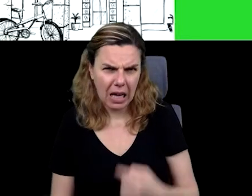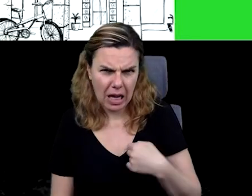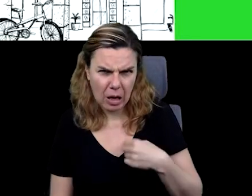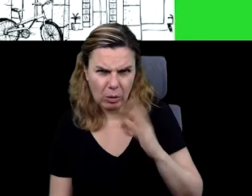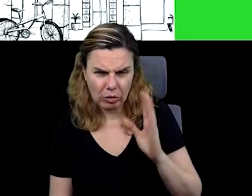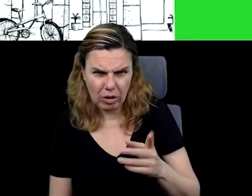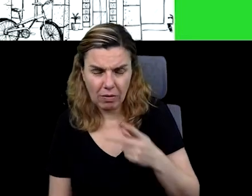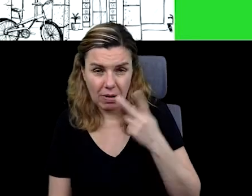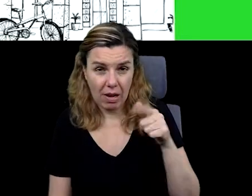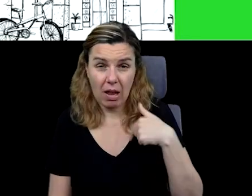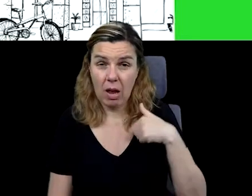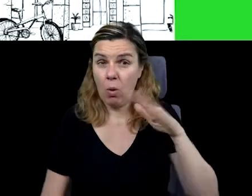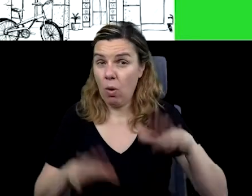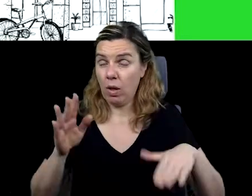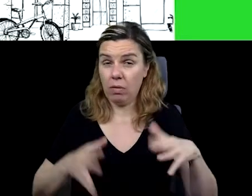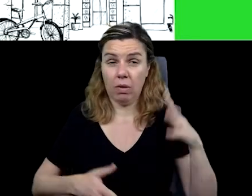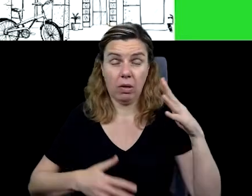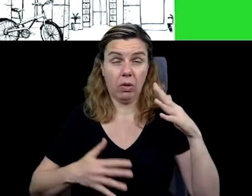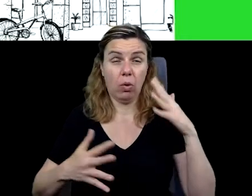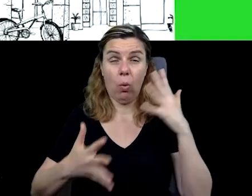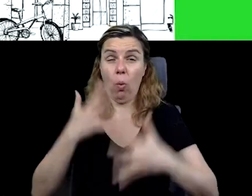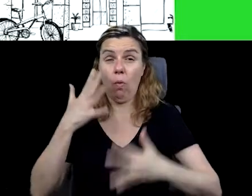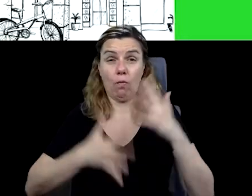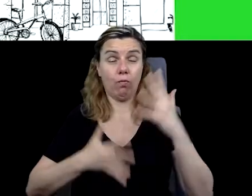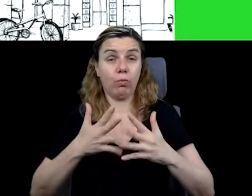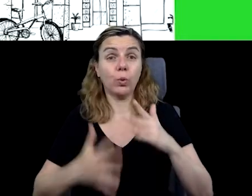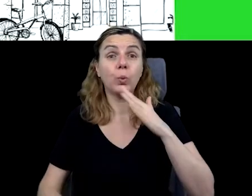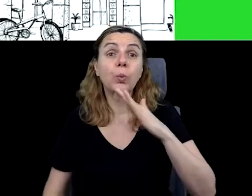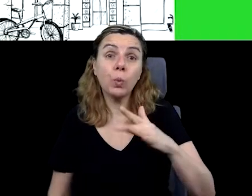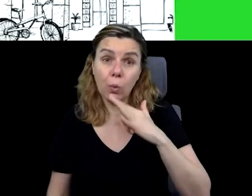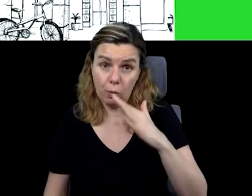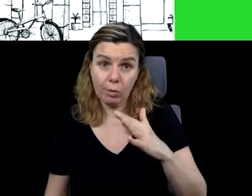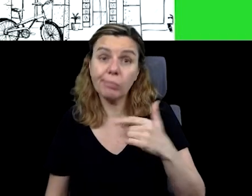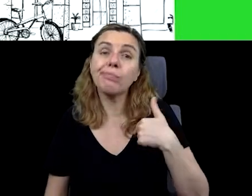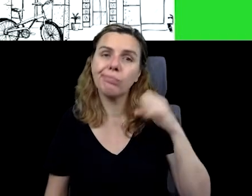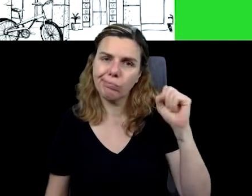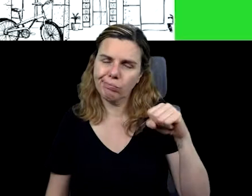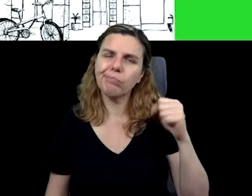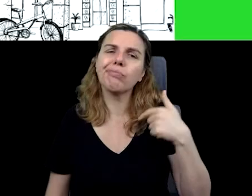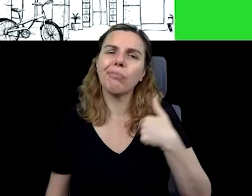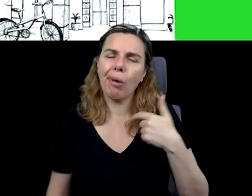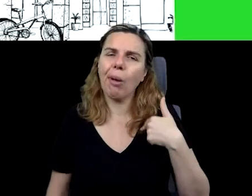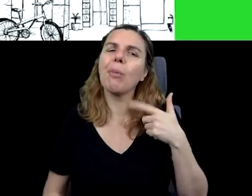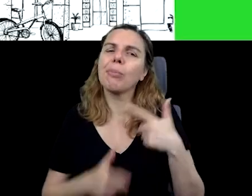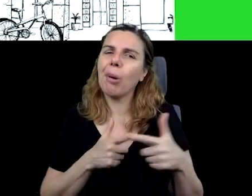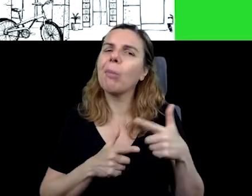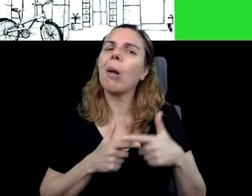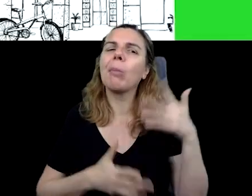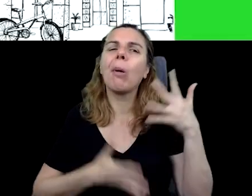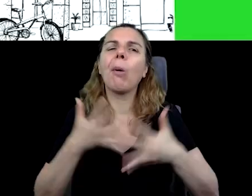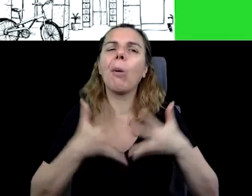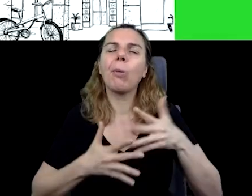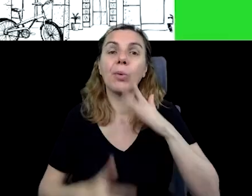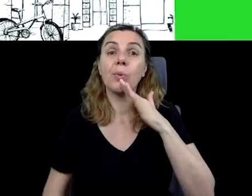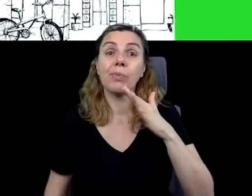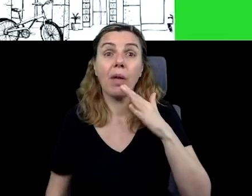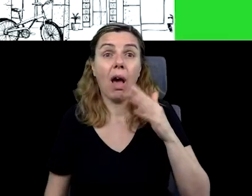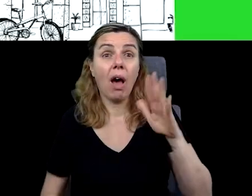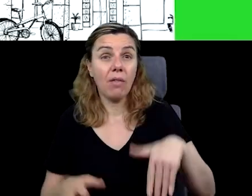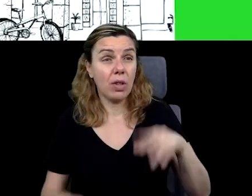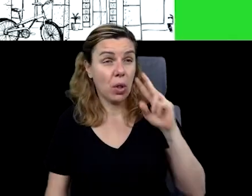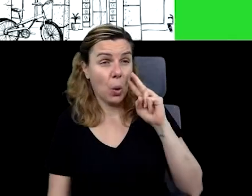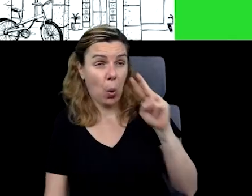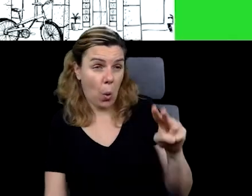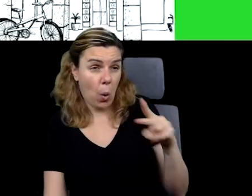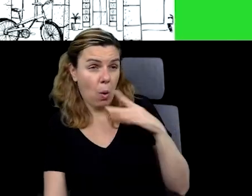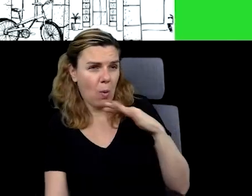eu confundo cores? É, eu confundo cores. Às vezes eu até olho para